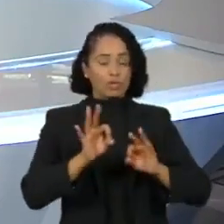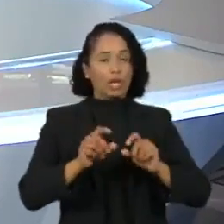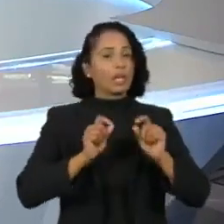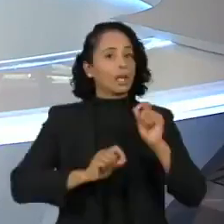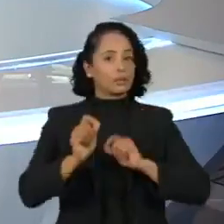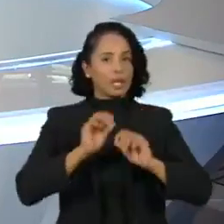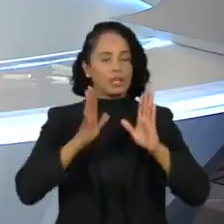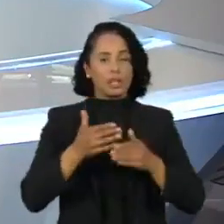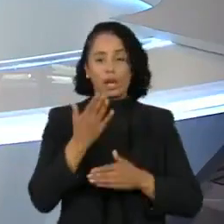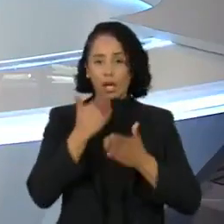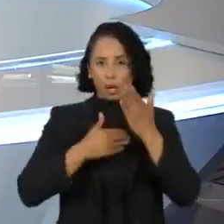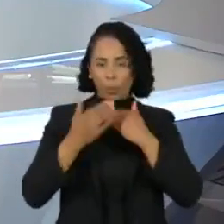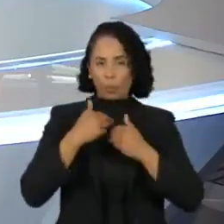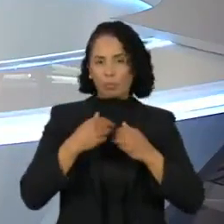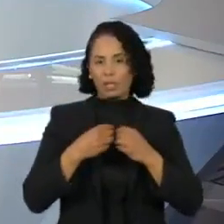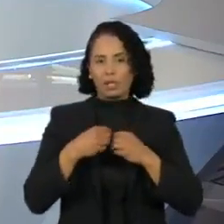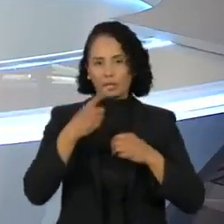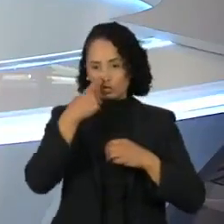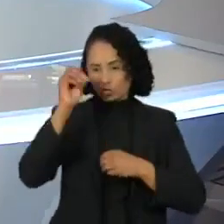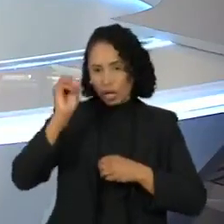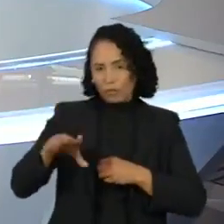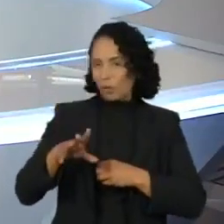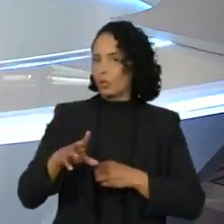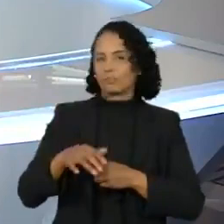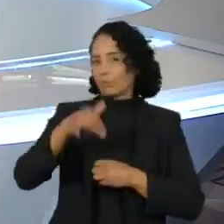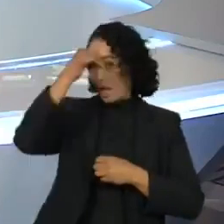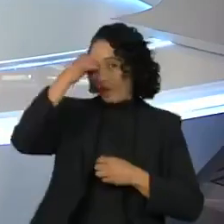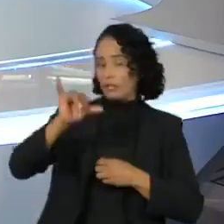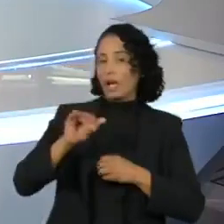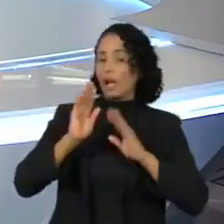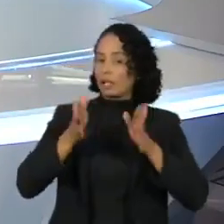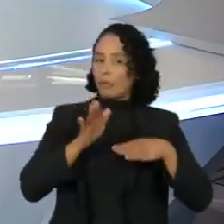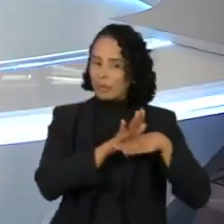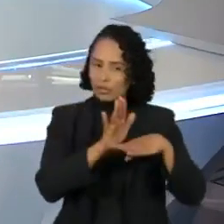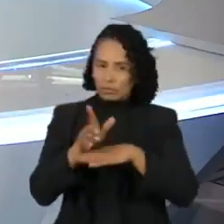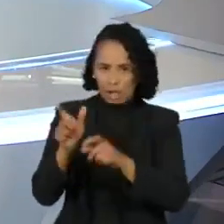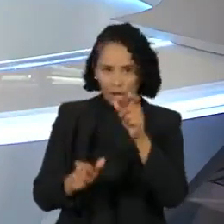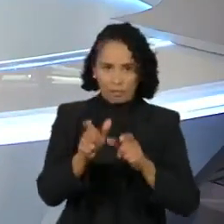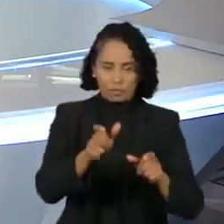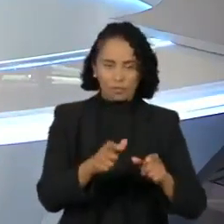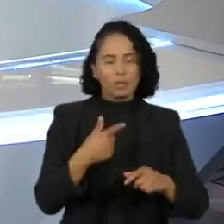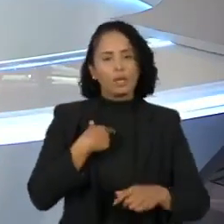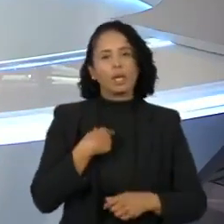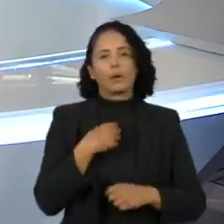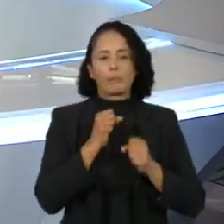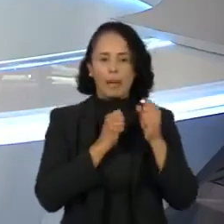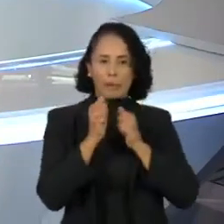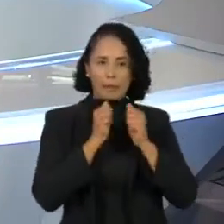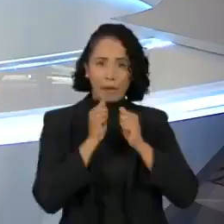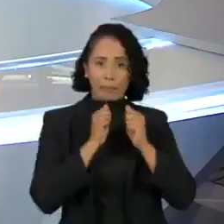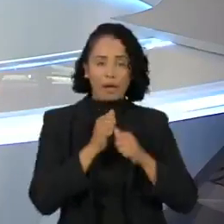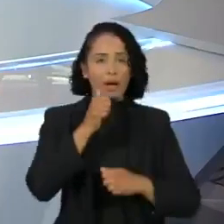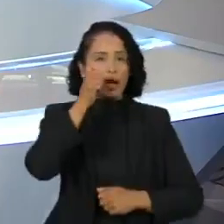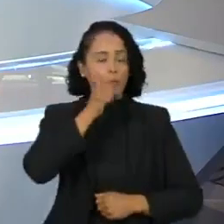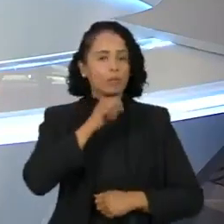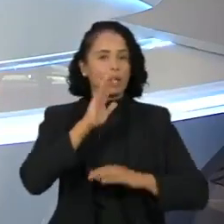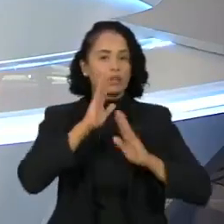descartado, mas pode alimentar muita gente. Eu conversei mais cedo com a fundadora e presidente da ONG,